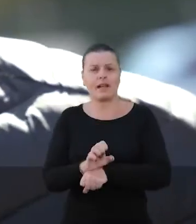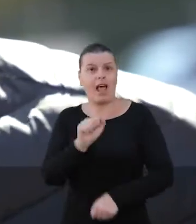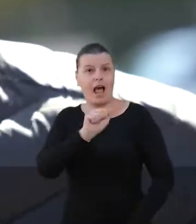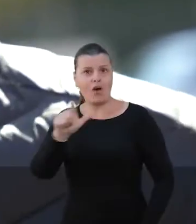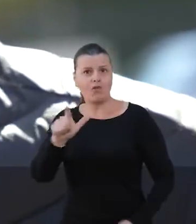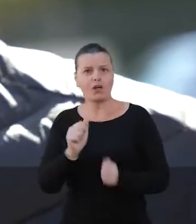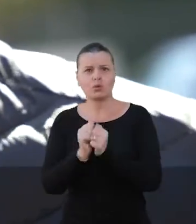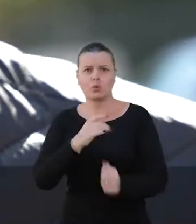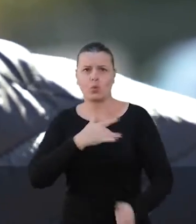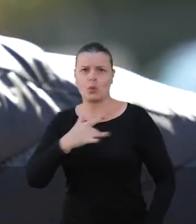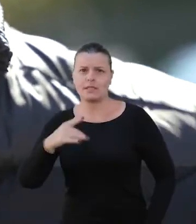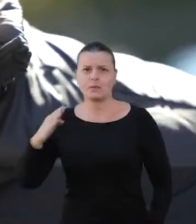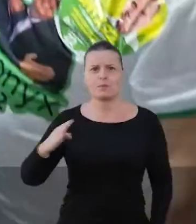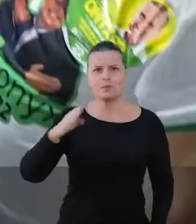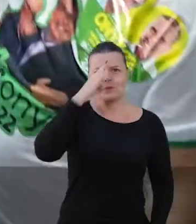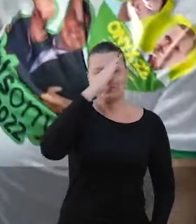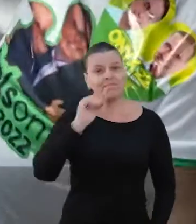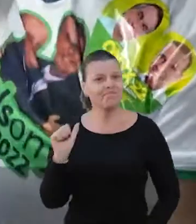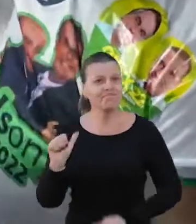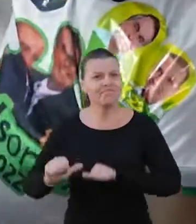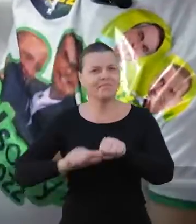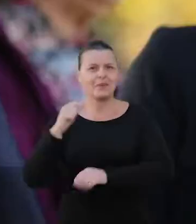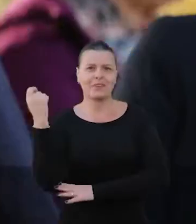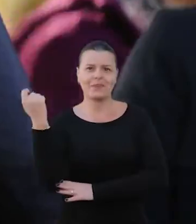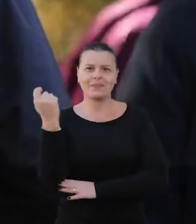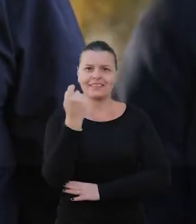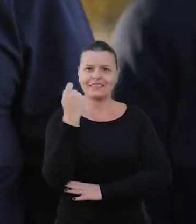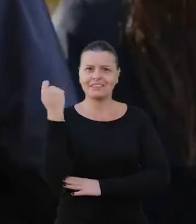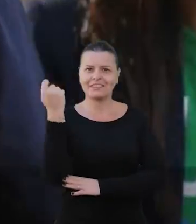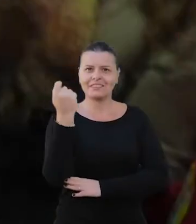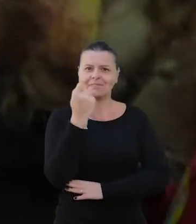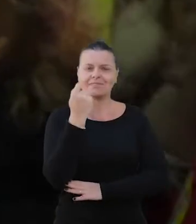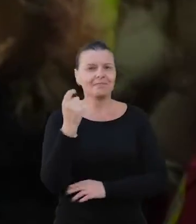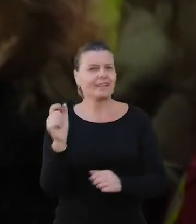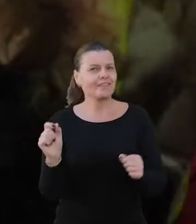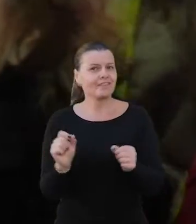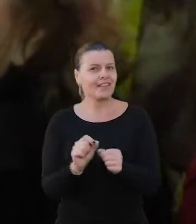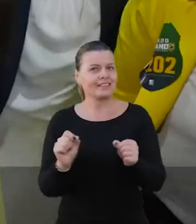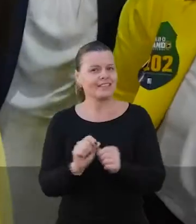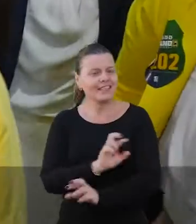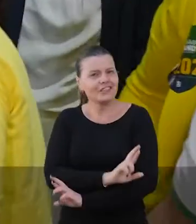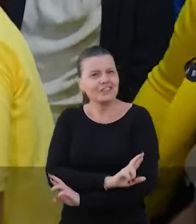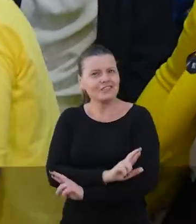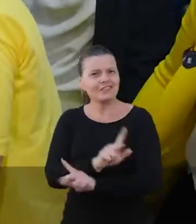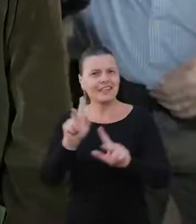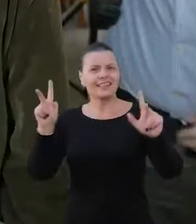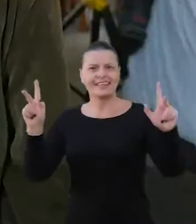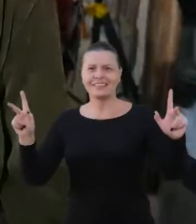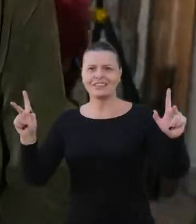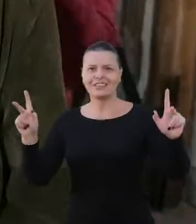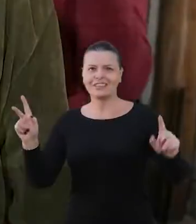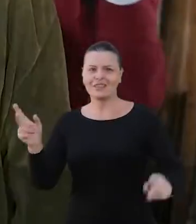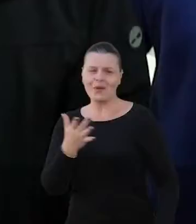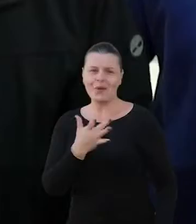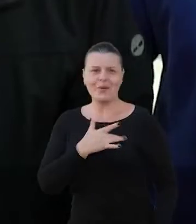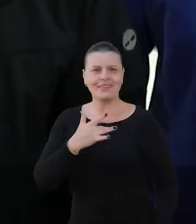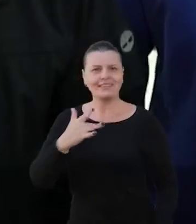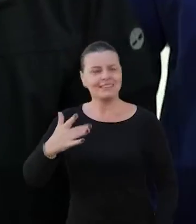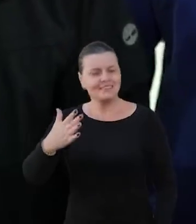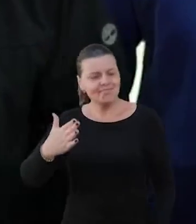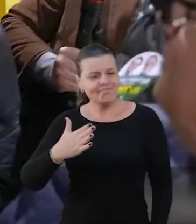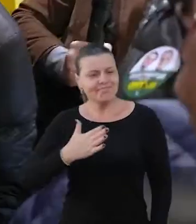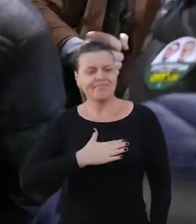Alvorada, estou com o Onyx e com o Bolsonaro. Para transformar o Rio Grande, para fazer de peritos,